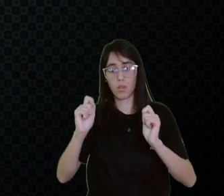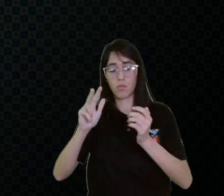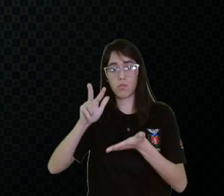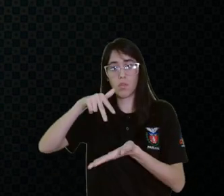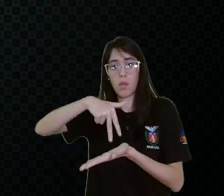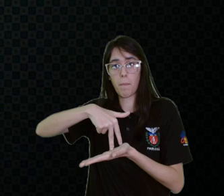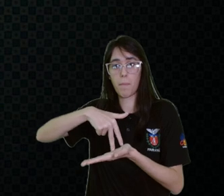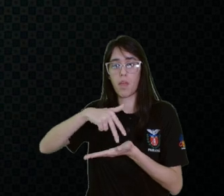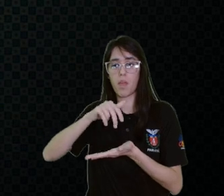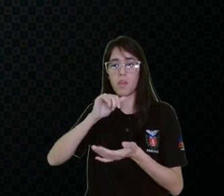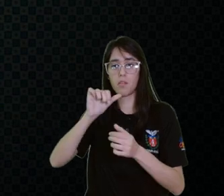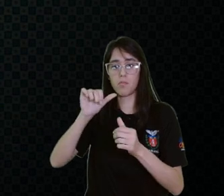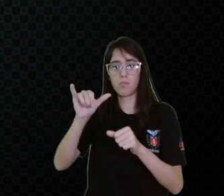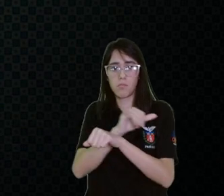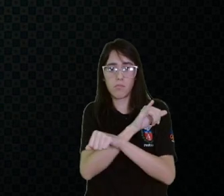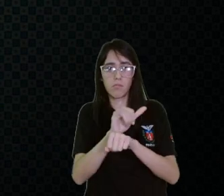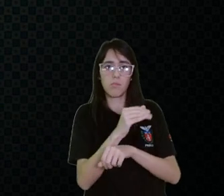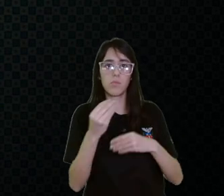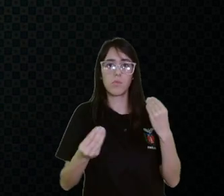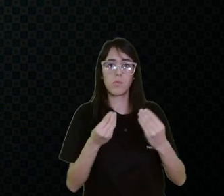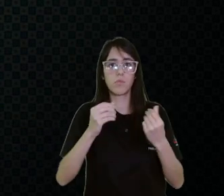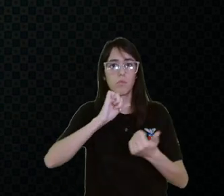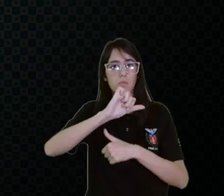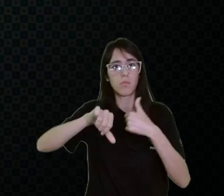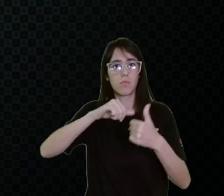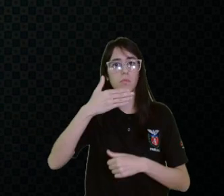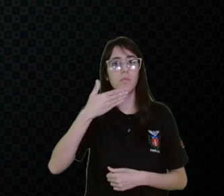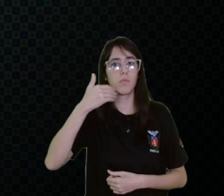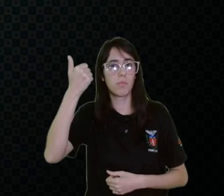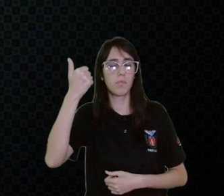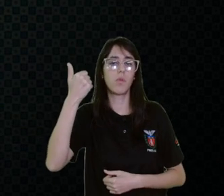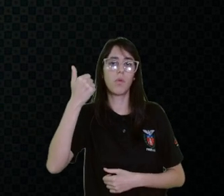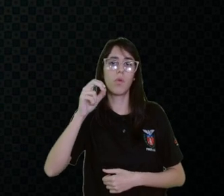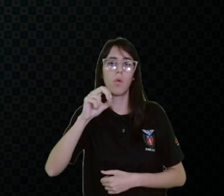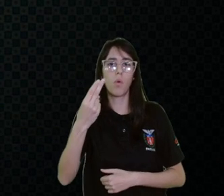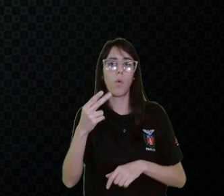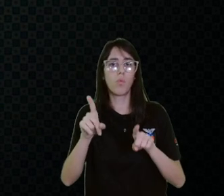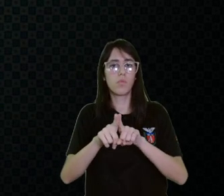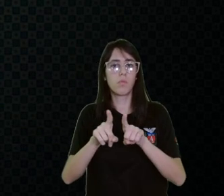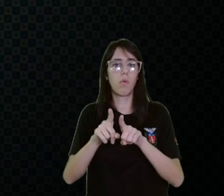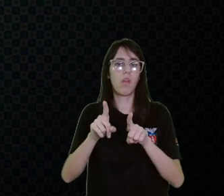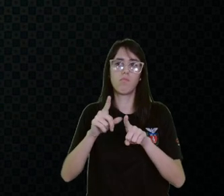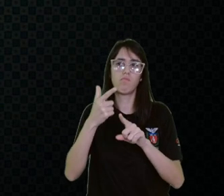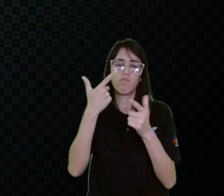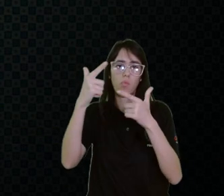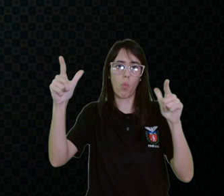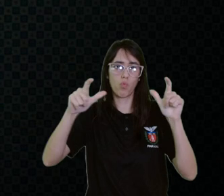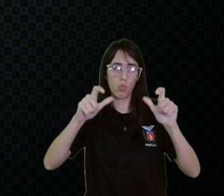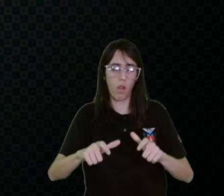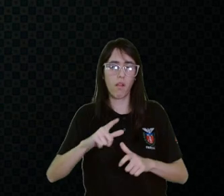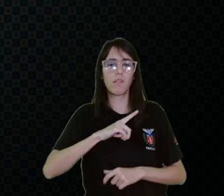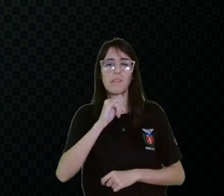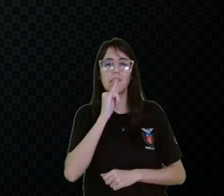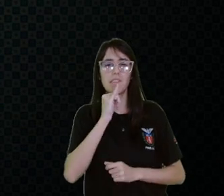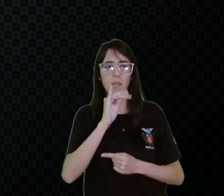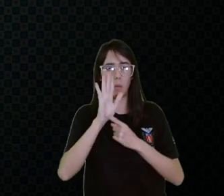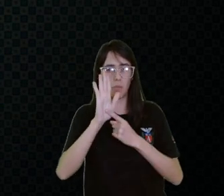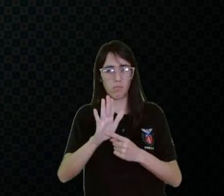mudar um pouco de decúbito da posição sentada, atividade no solo, então aqui a gente tem alguns exemplos,